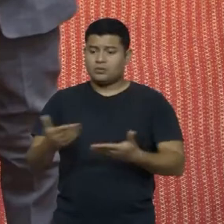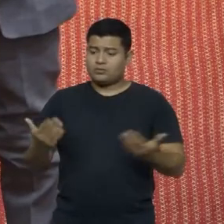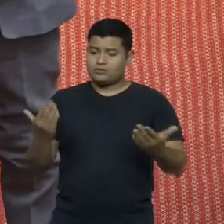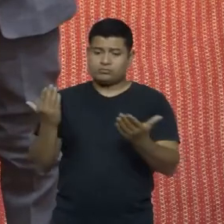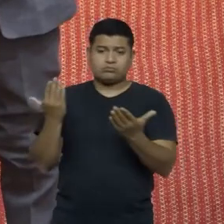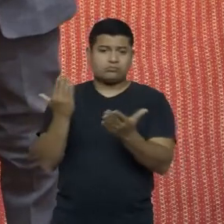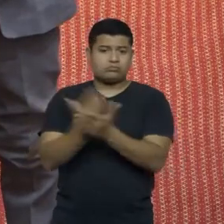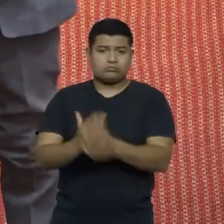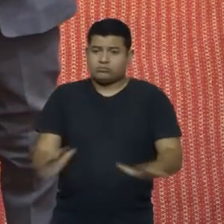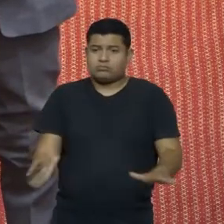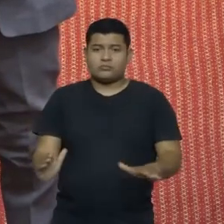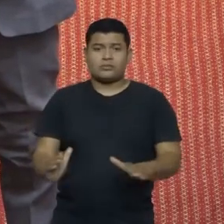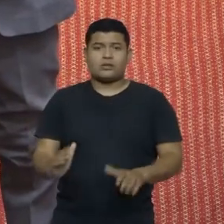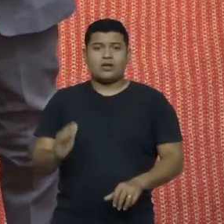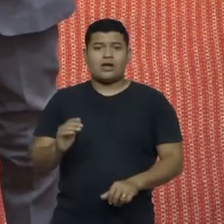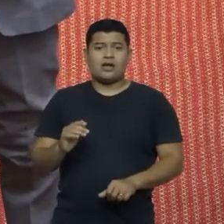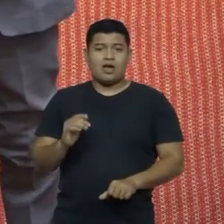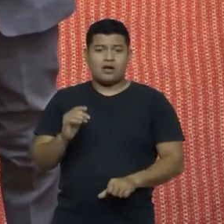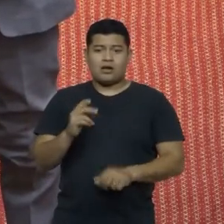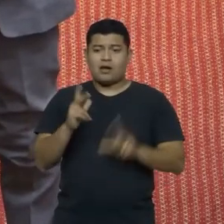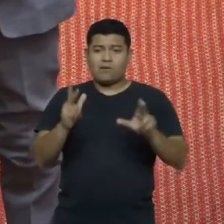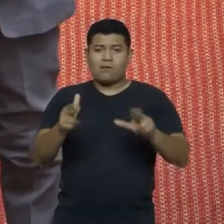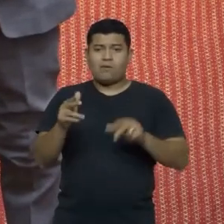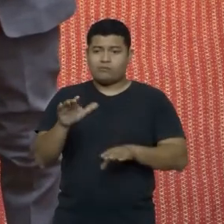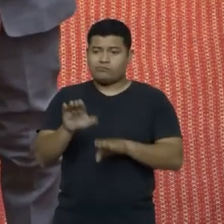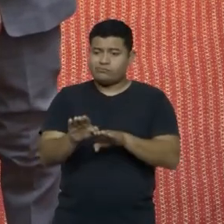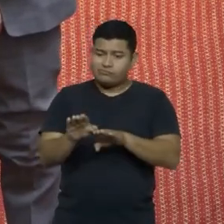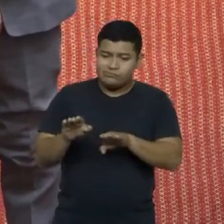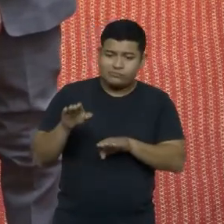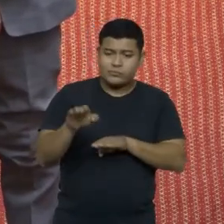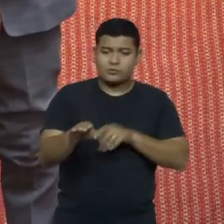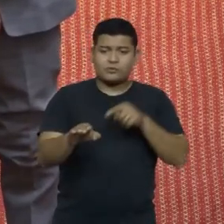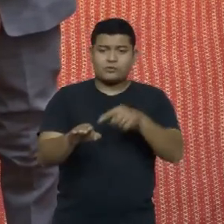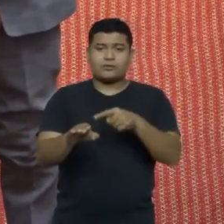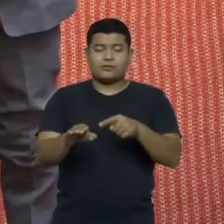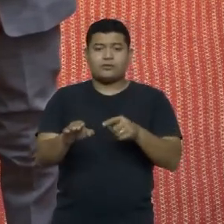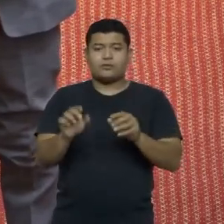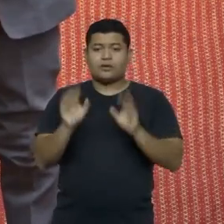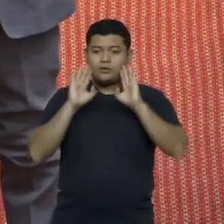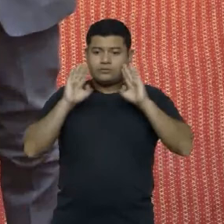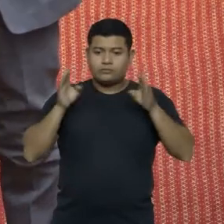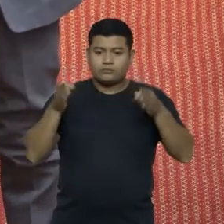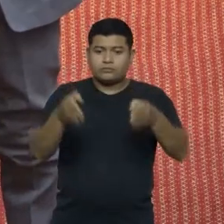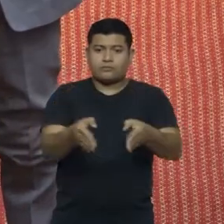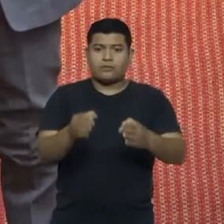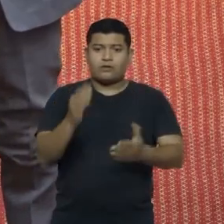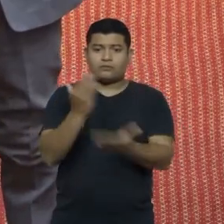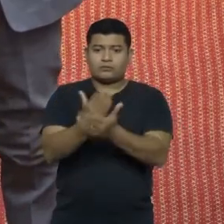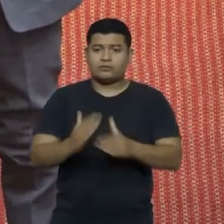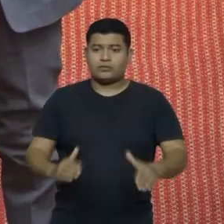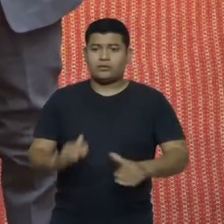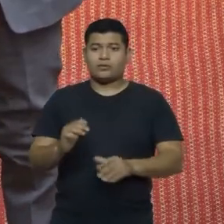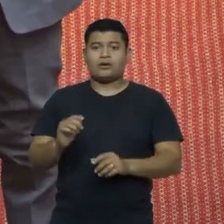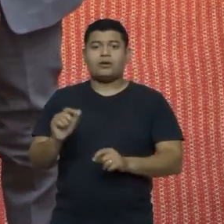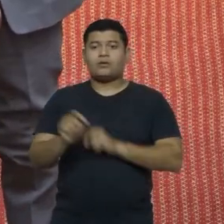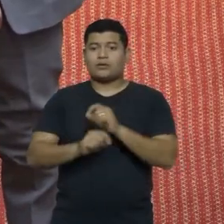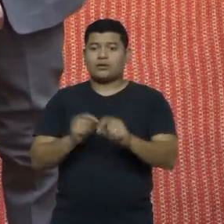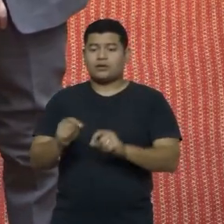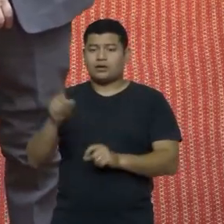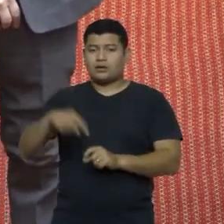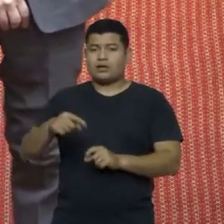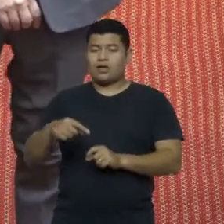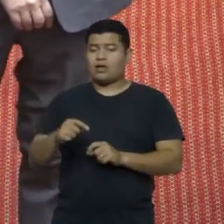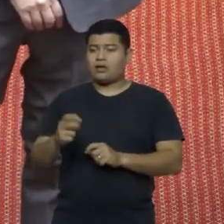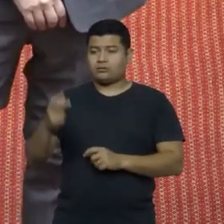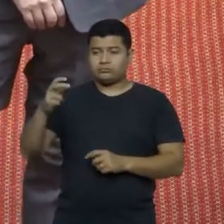É o primeiro passo para poder se extinguir uma raça, um país, é você cortar a forma de